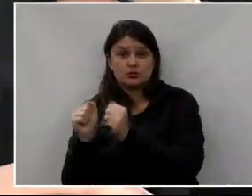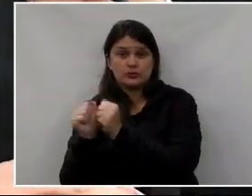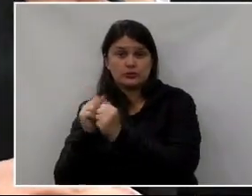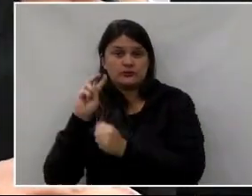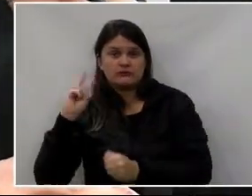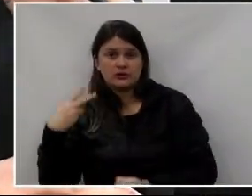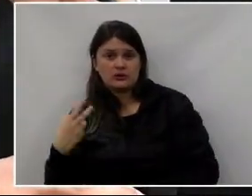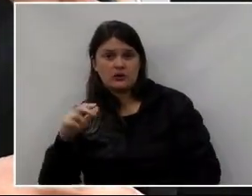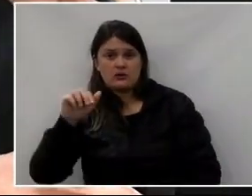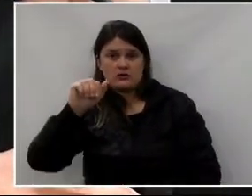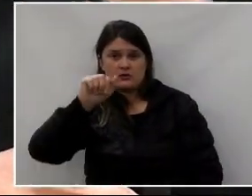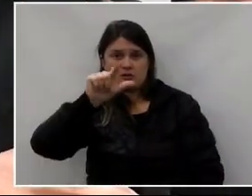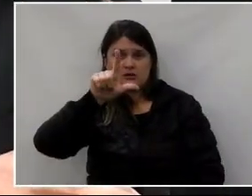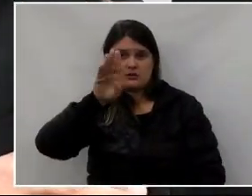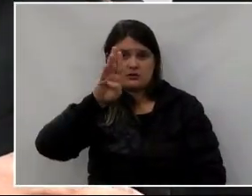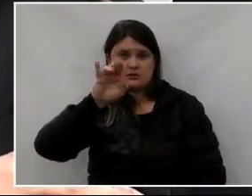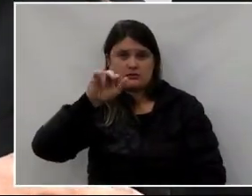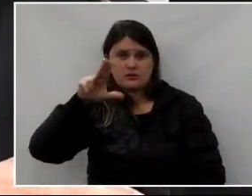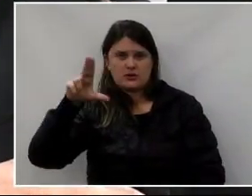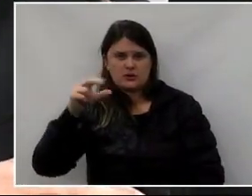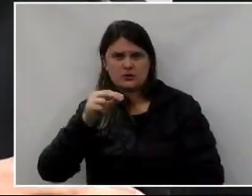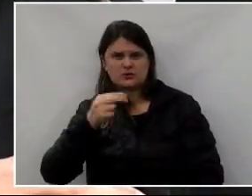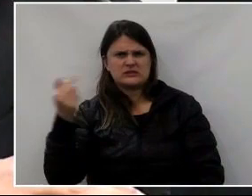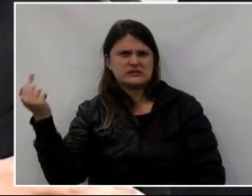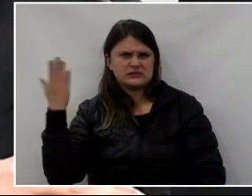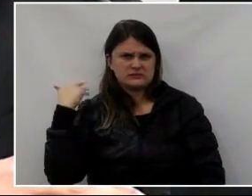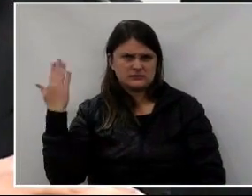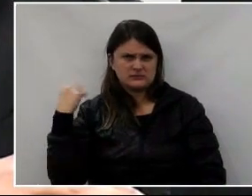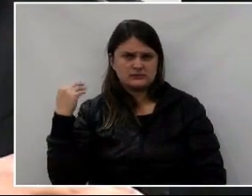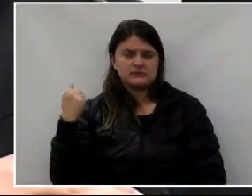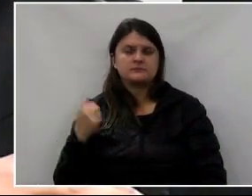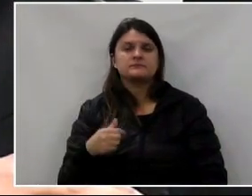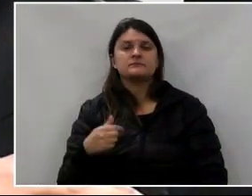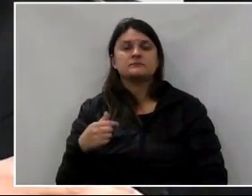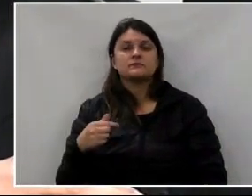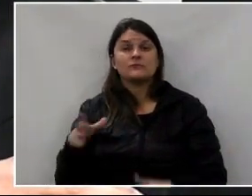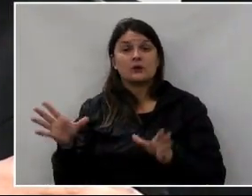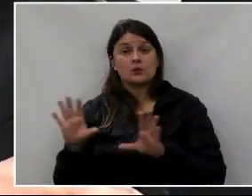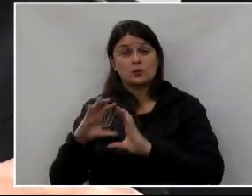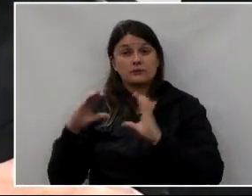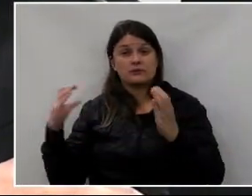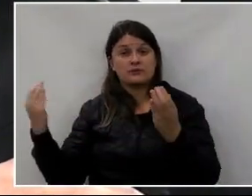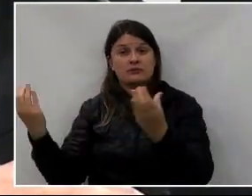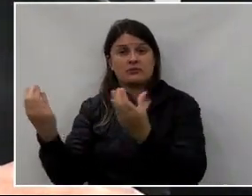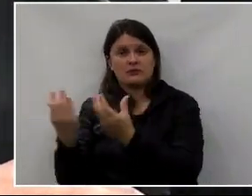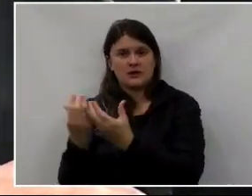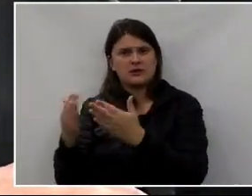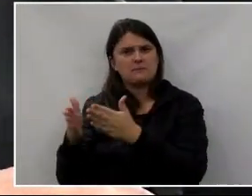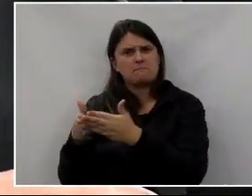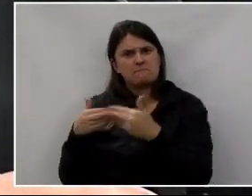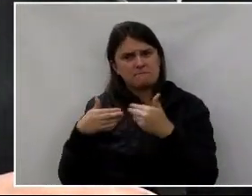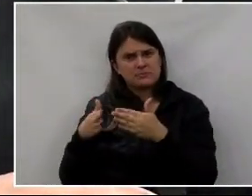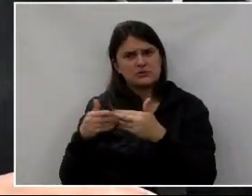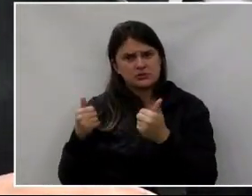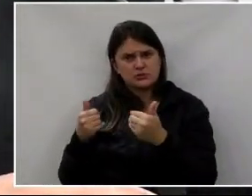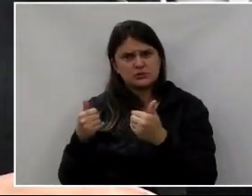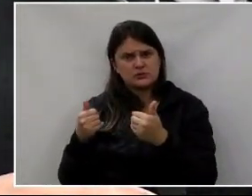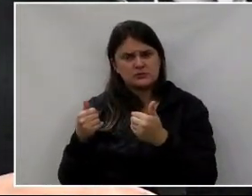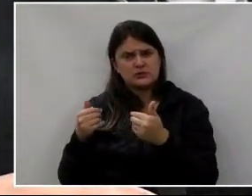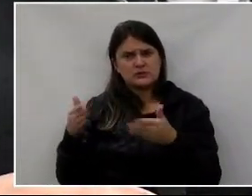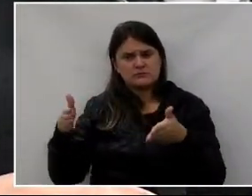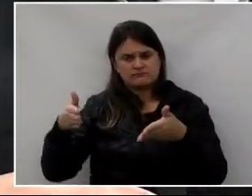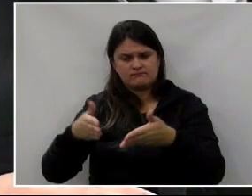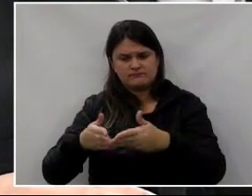Albino alguns dias atrás. Nós fomos solicitados pela comunidade no entorno, né, Albino, do